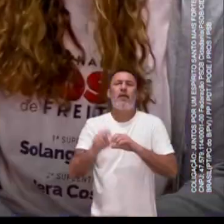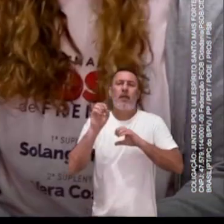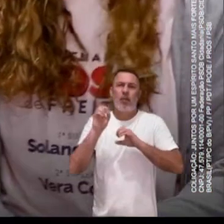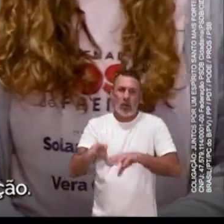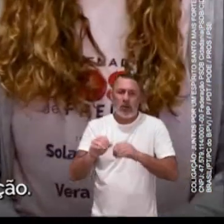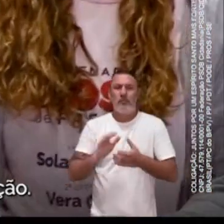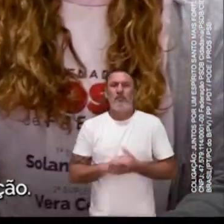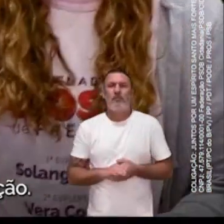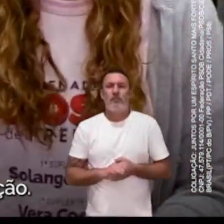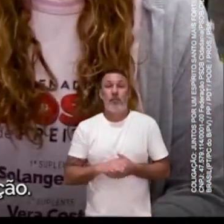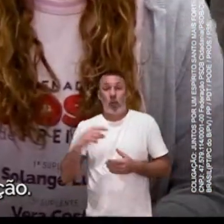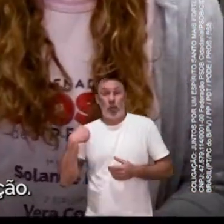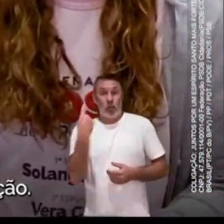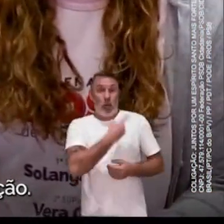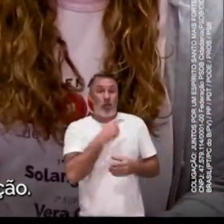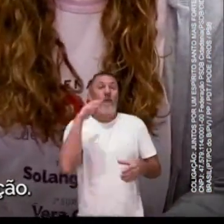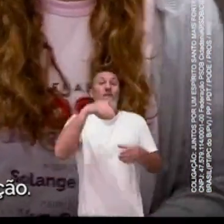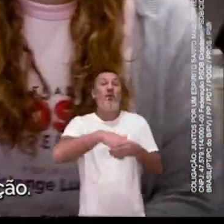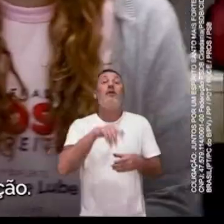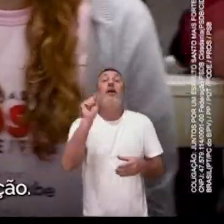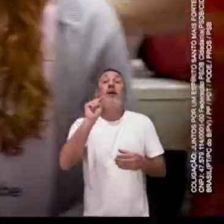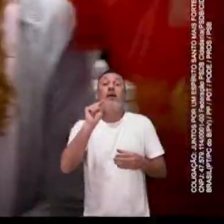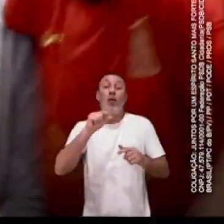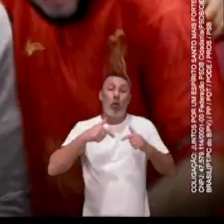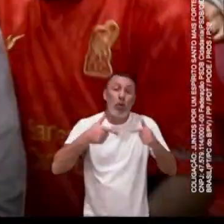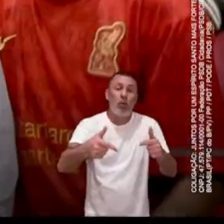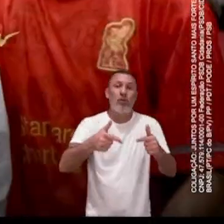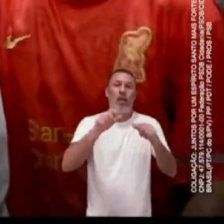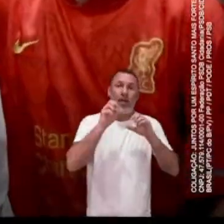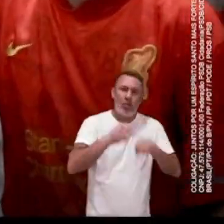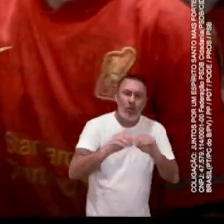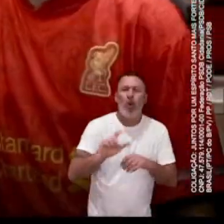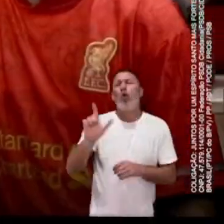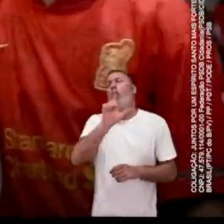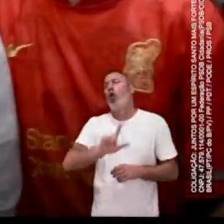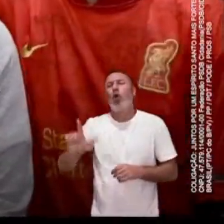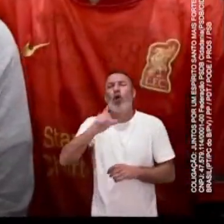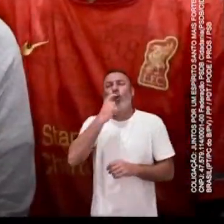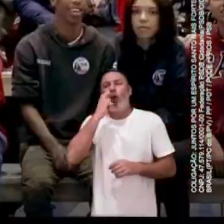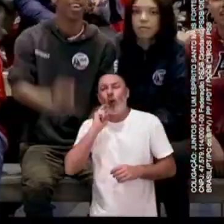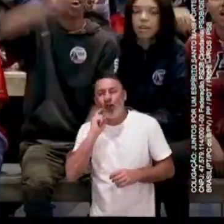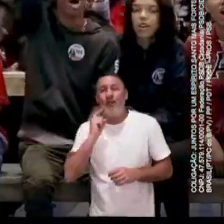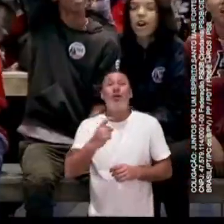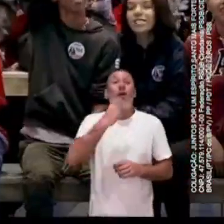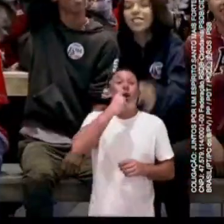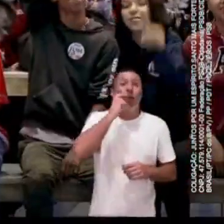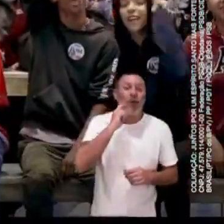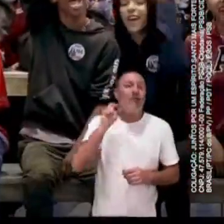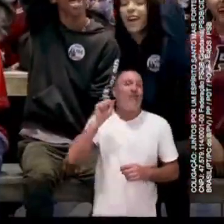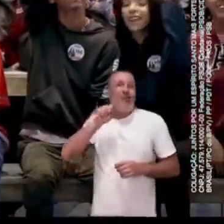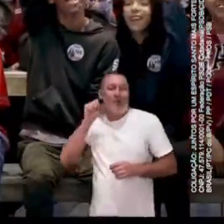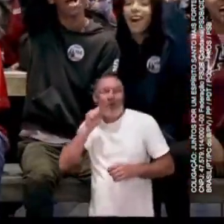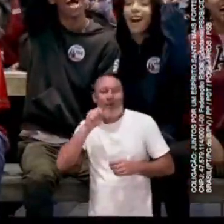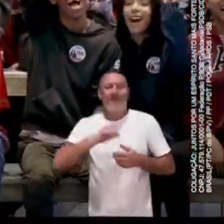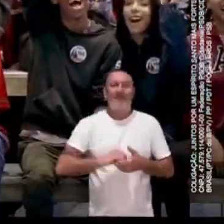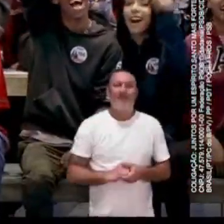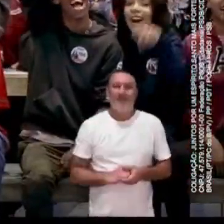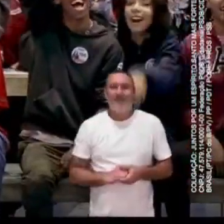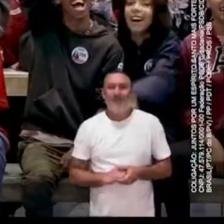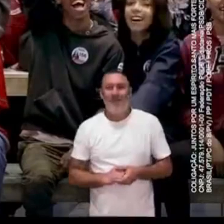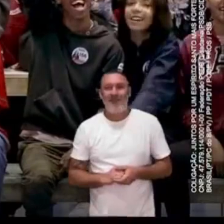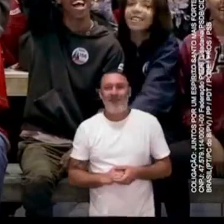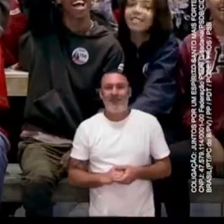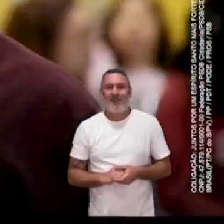educação. A gente vota em quem luta pela educação. É claro que é na Rose. Rose de Freitas!